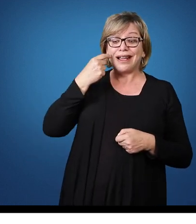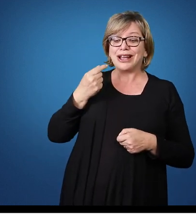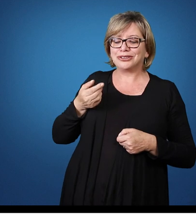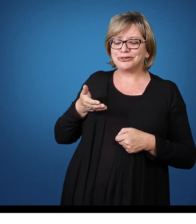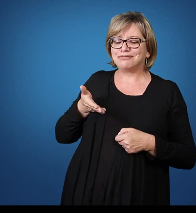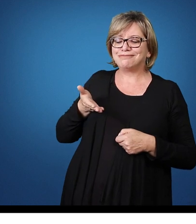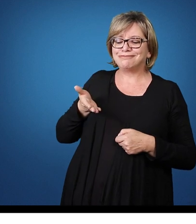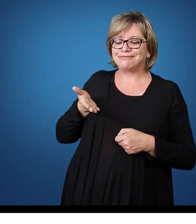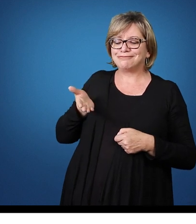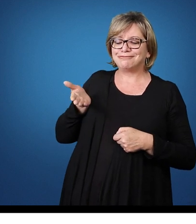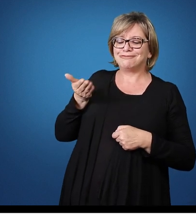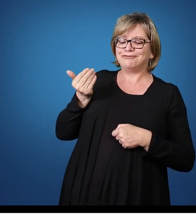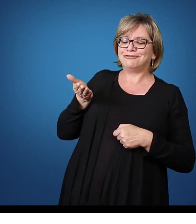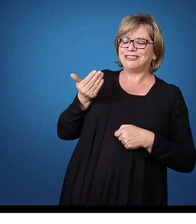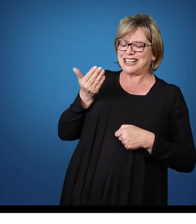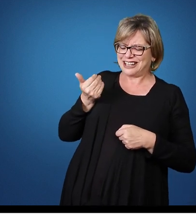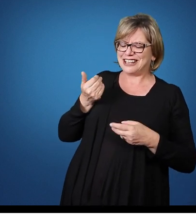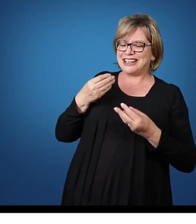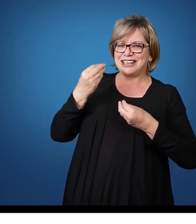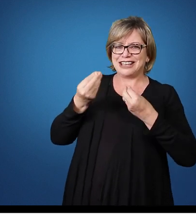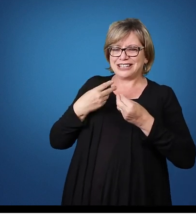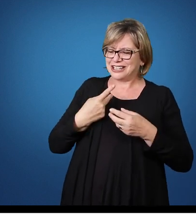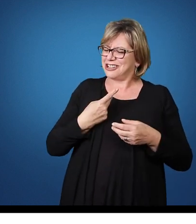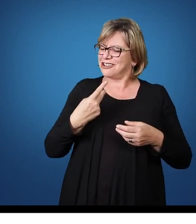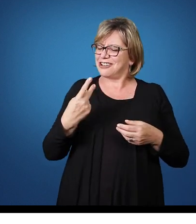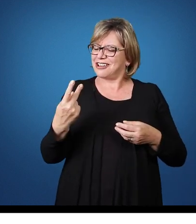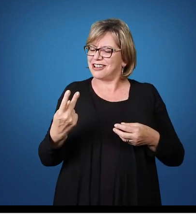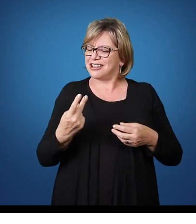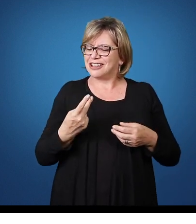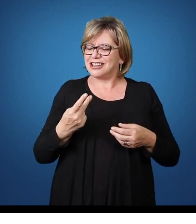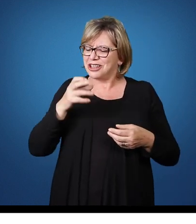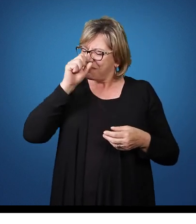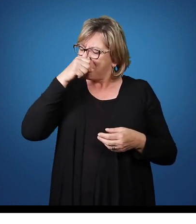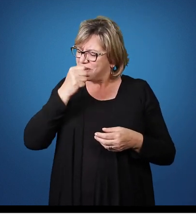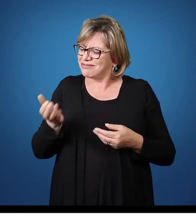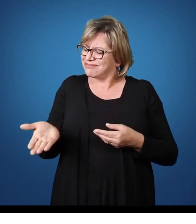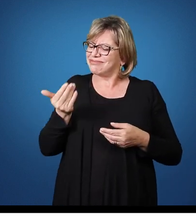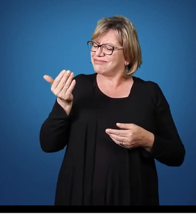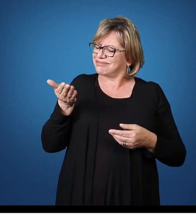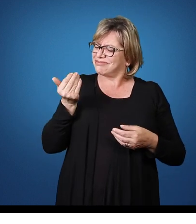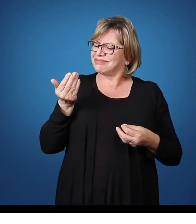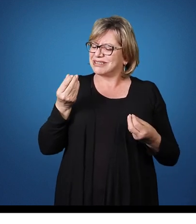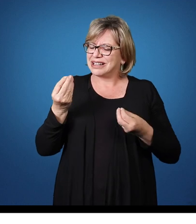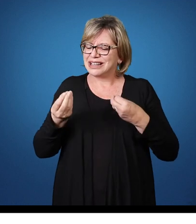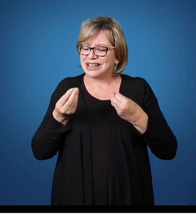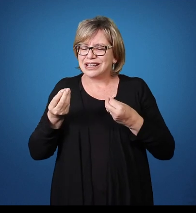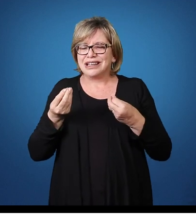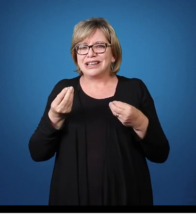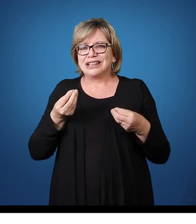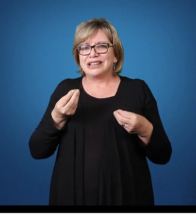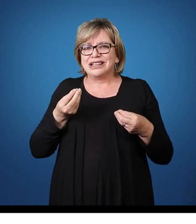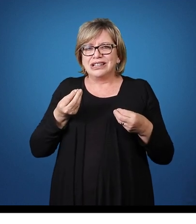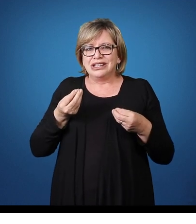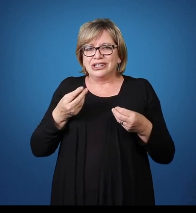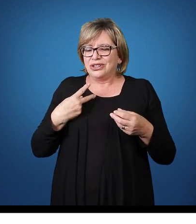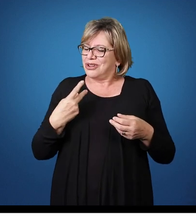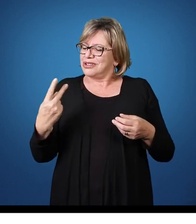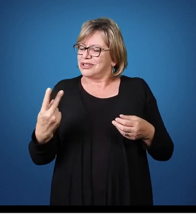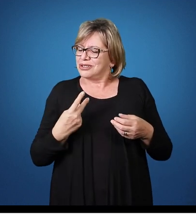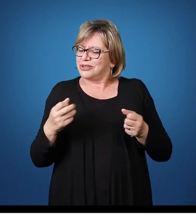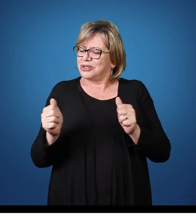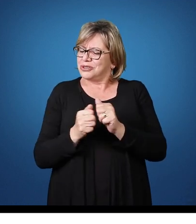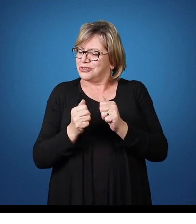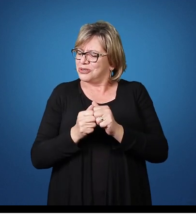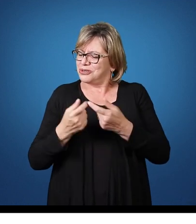falou Venha aqui porco Vamos